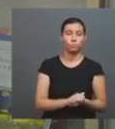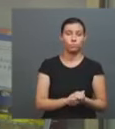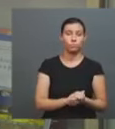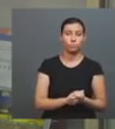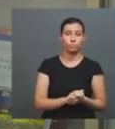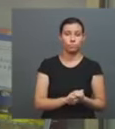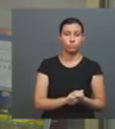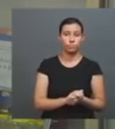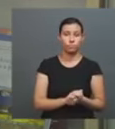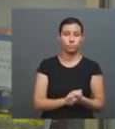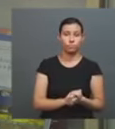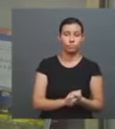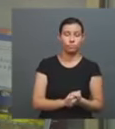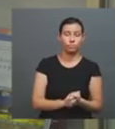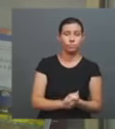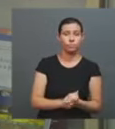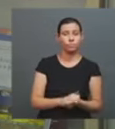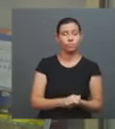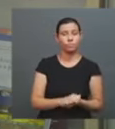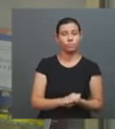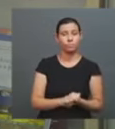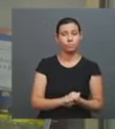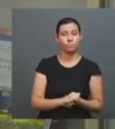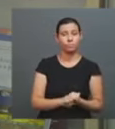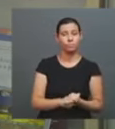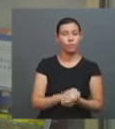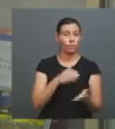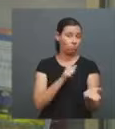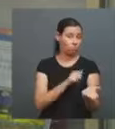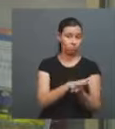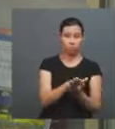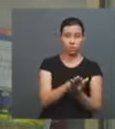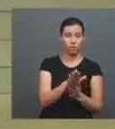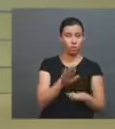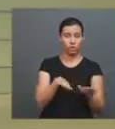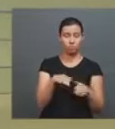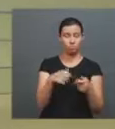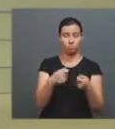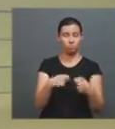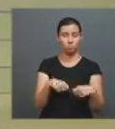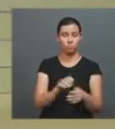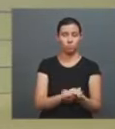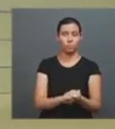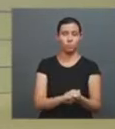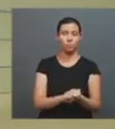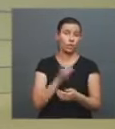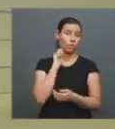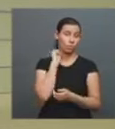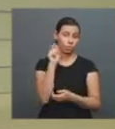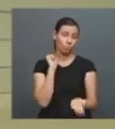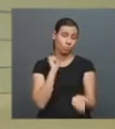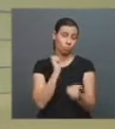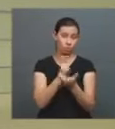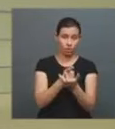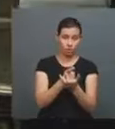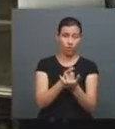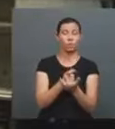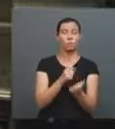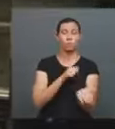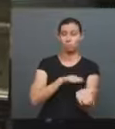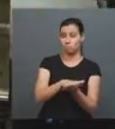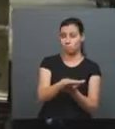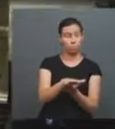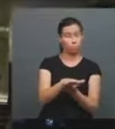a obra requer que seja impressa. A gente vai publicar impressa também. Autores não precisam pagar para ter suas obras